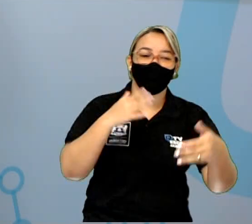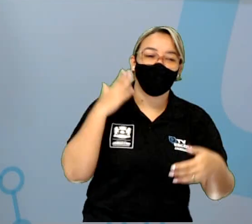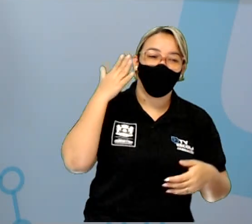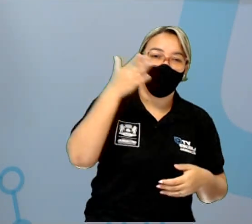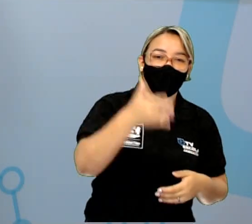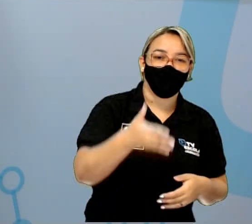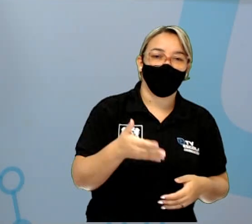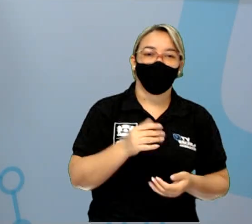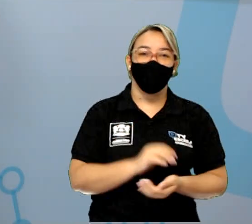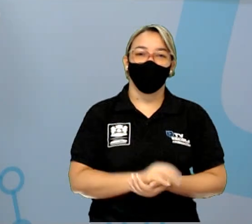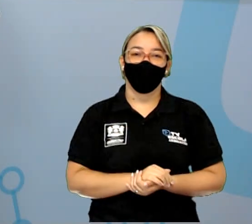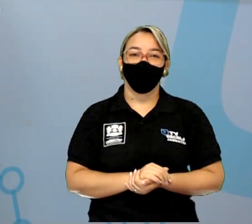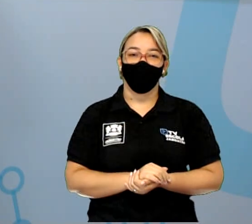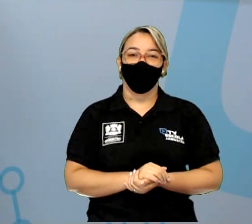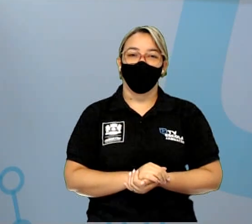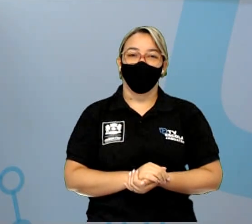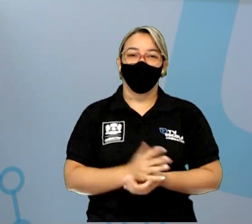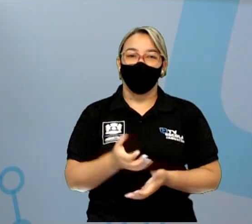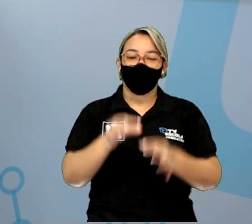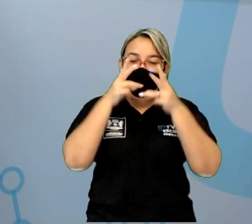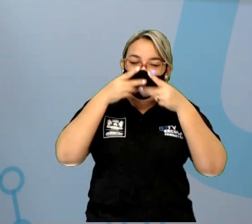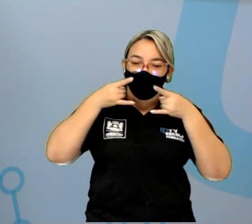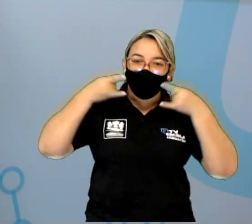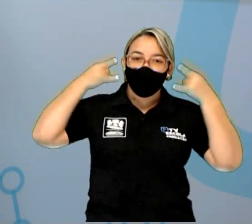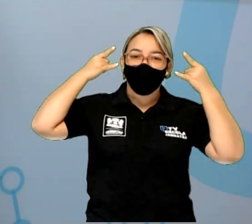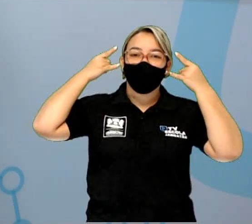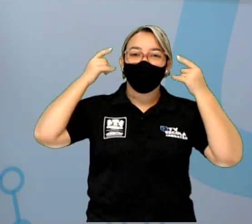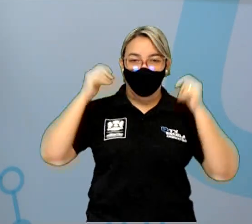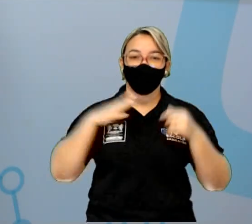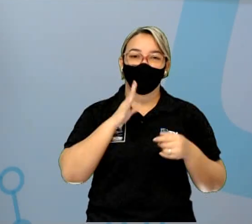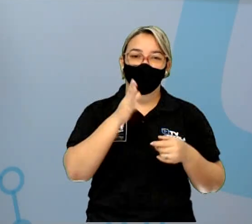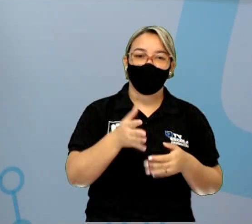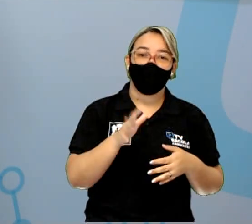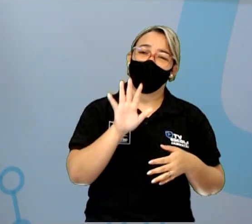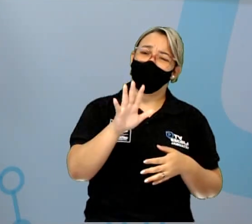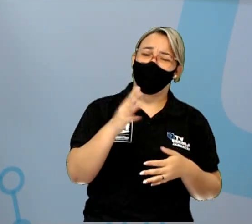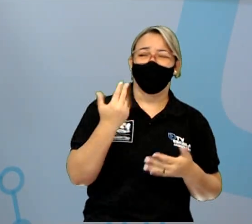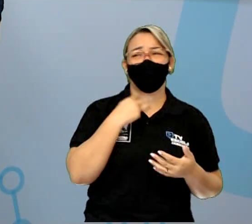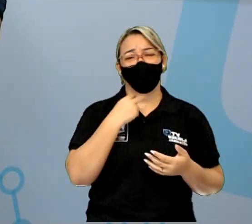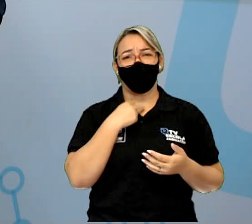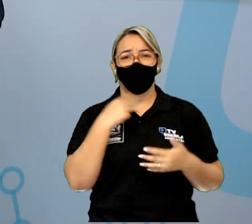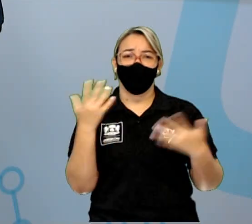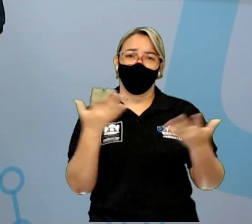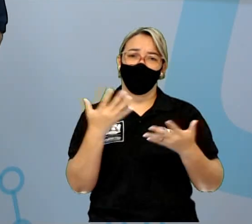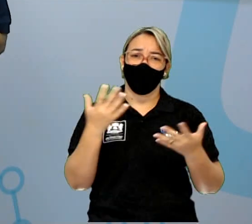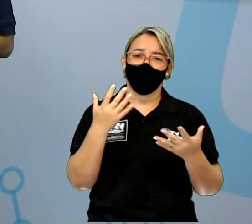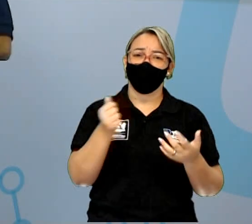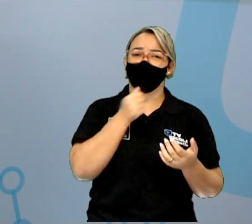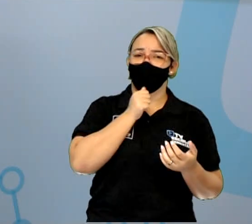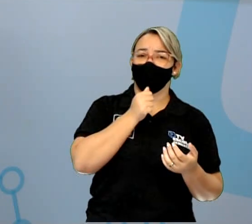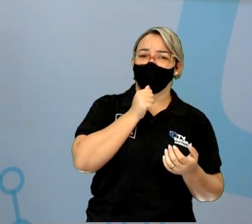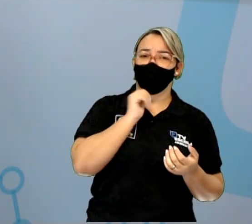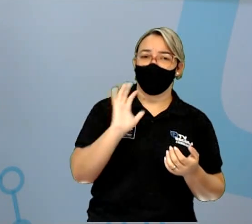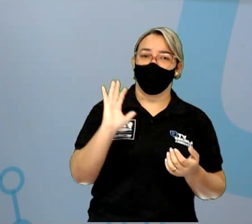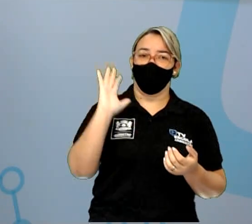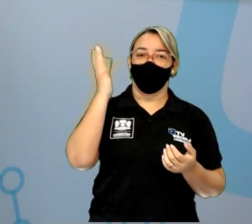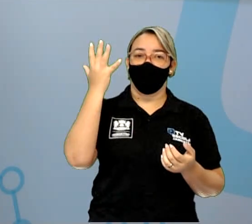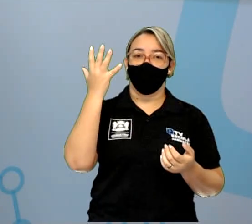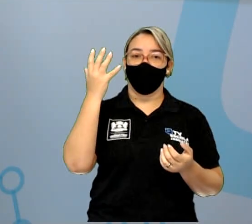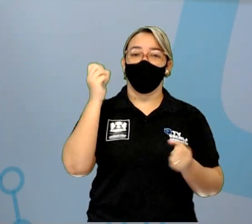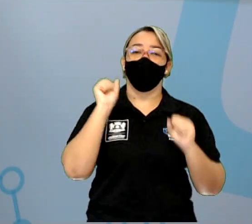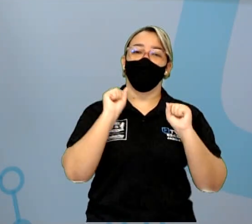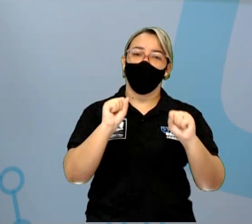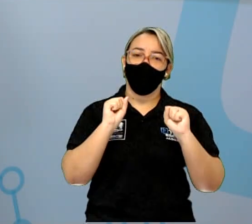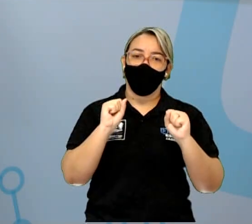festa de aniversário, de máscara e tudo. Mas, como não estamos podendo fazer festa ainda, a gente já aprende